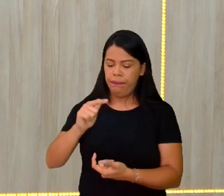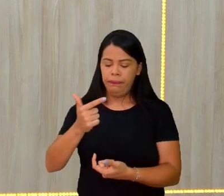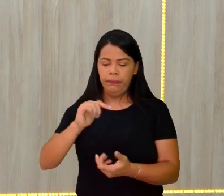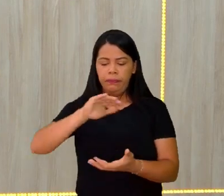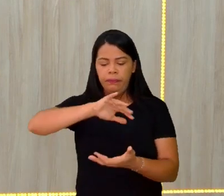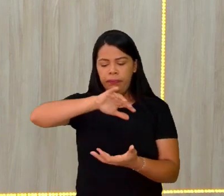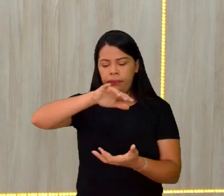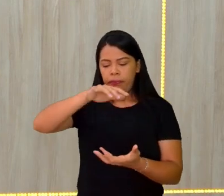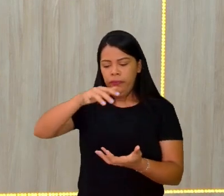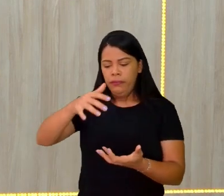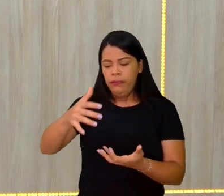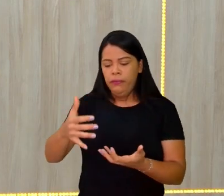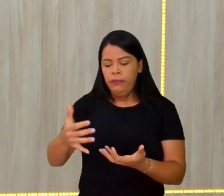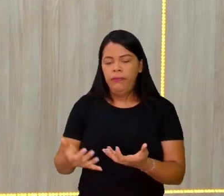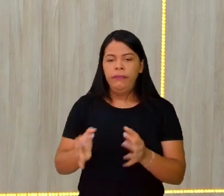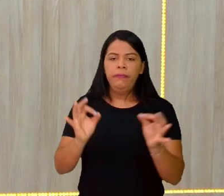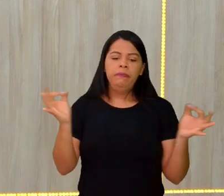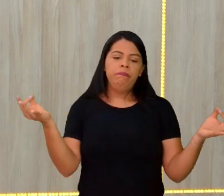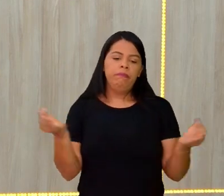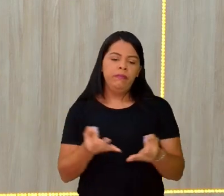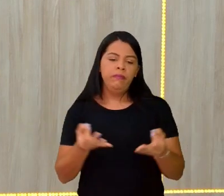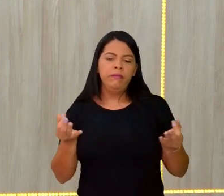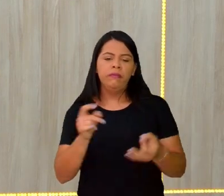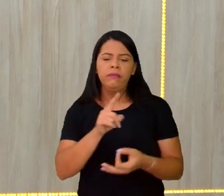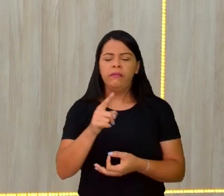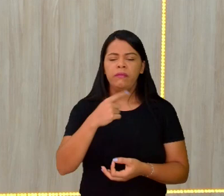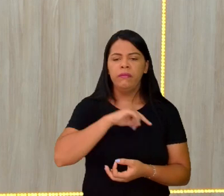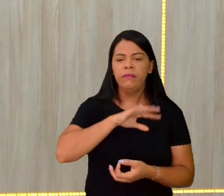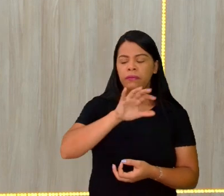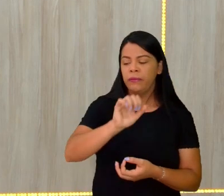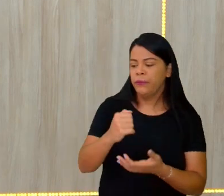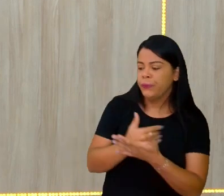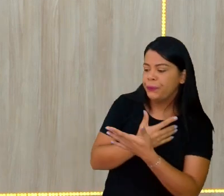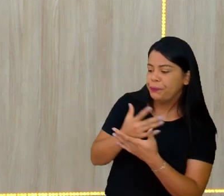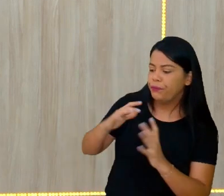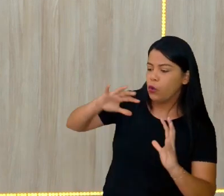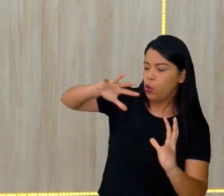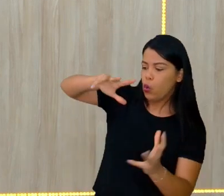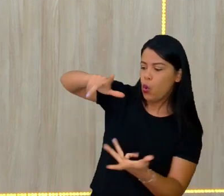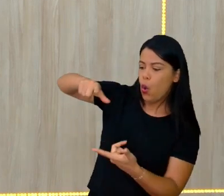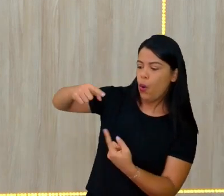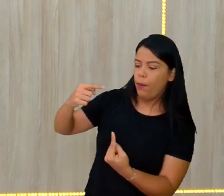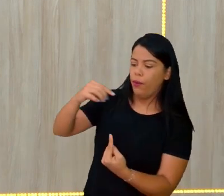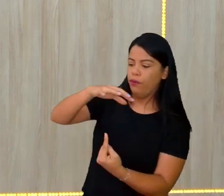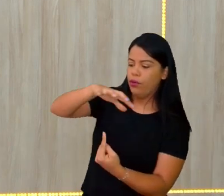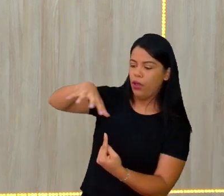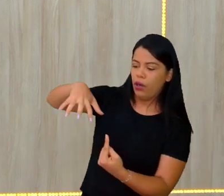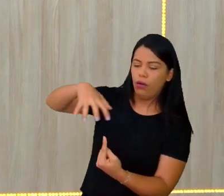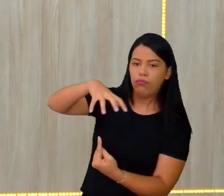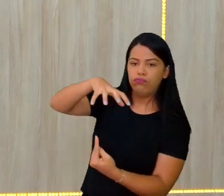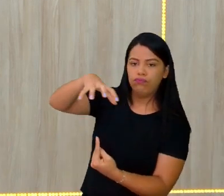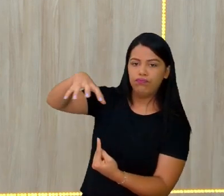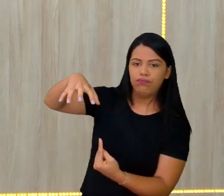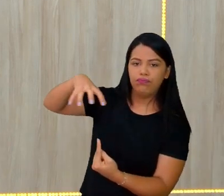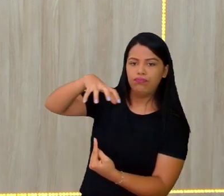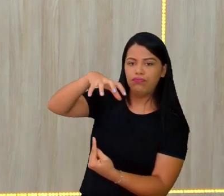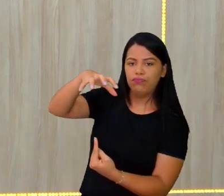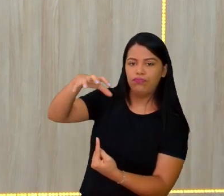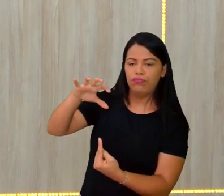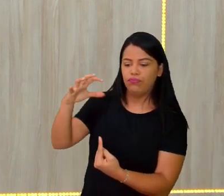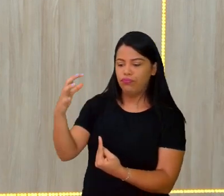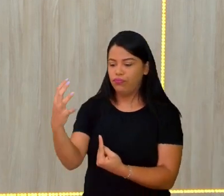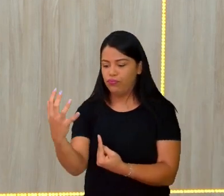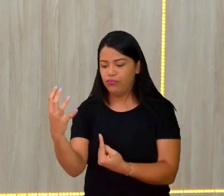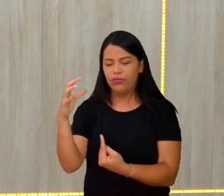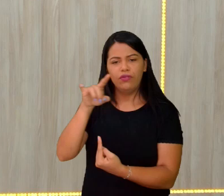Acho que na sua escola deve ter, na secretaria, não sei, Tá lá aquele globozinho, né? Feito que você pode girar, né?